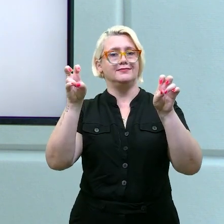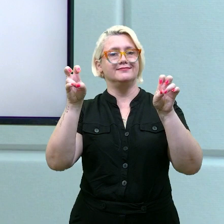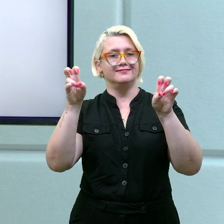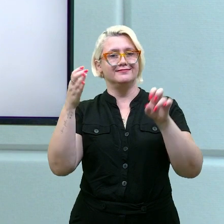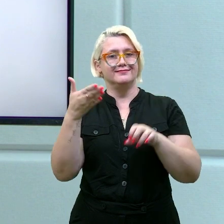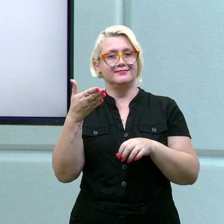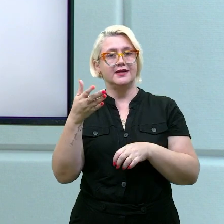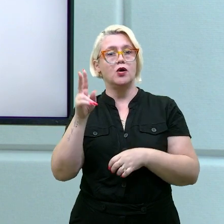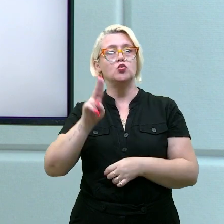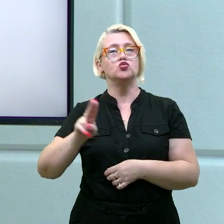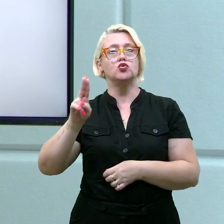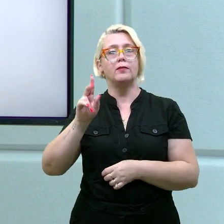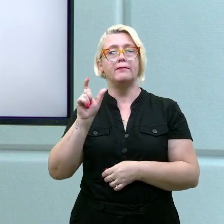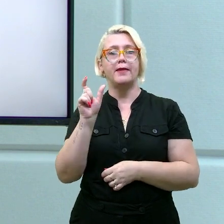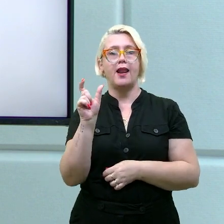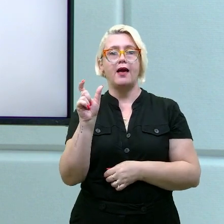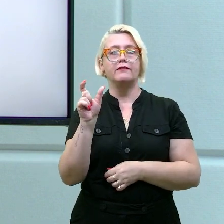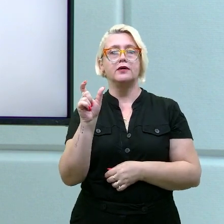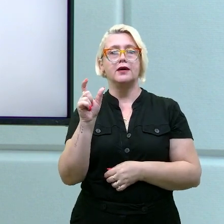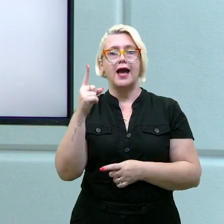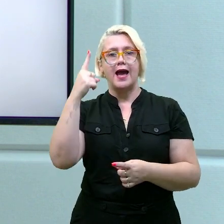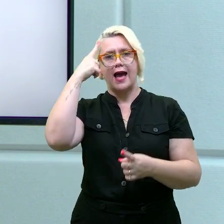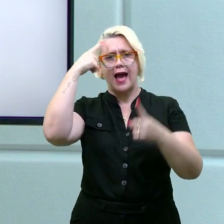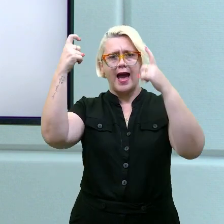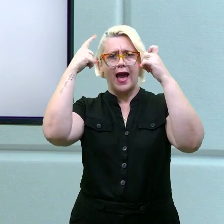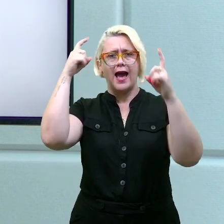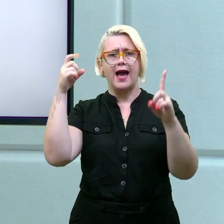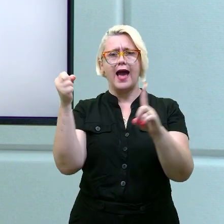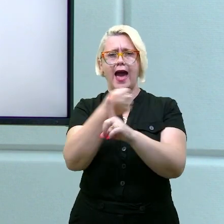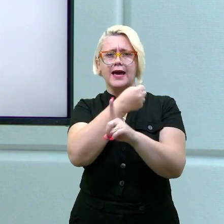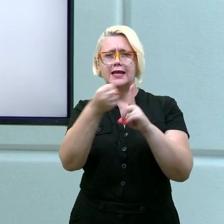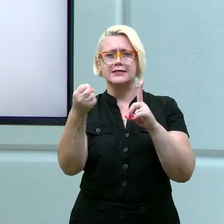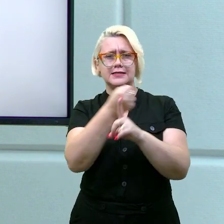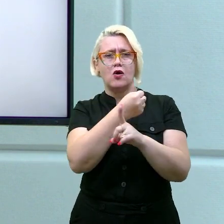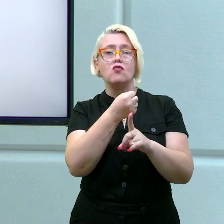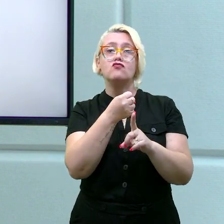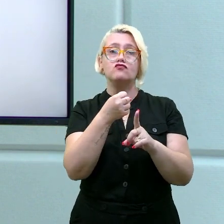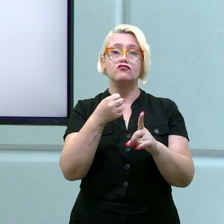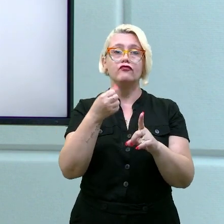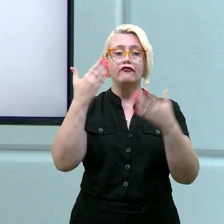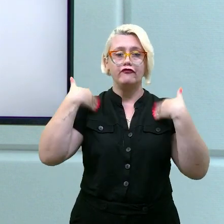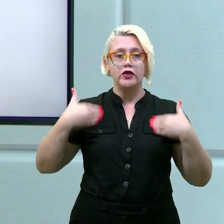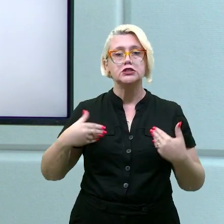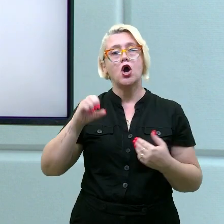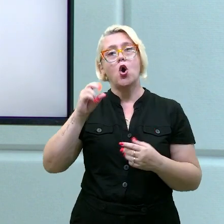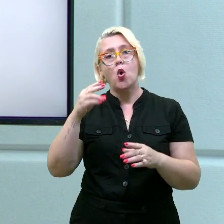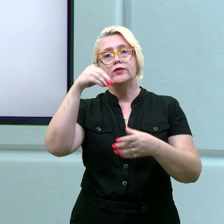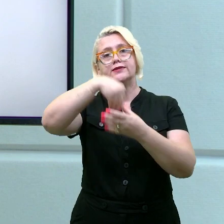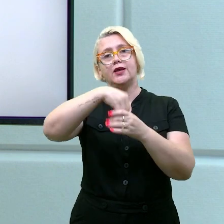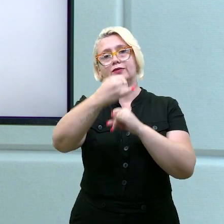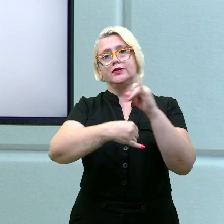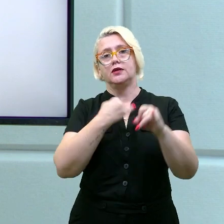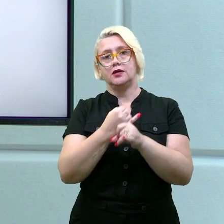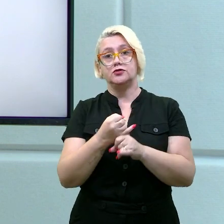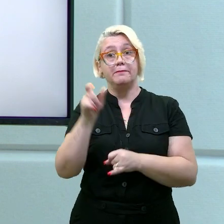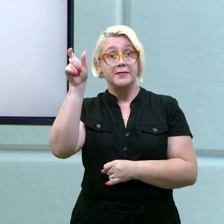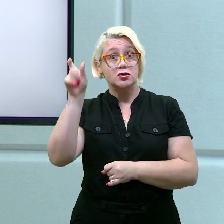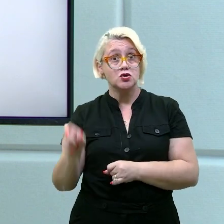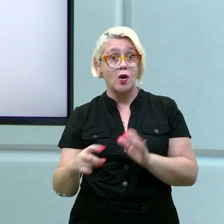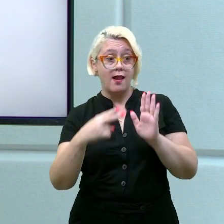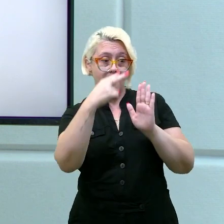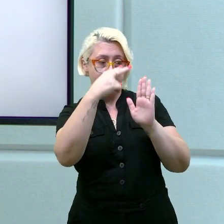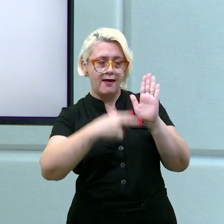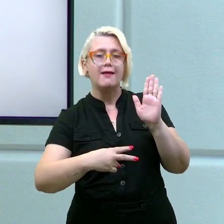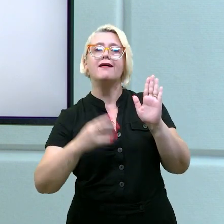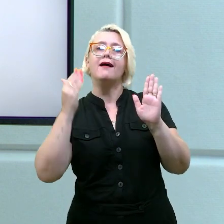foi usada a palavra agressões, situações de agressões em ambientes físicos e virtuais. O seu leitor já sabe que você está falando de